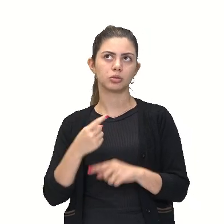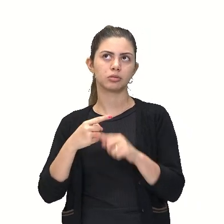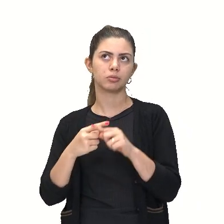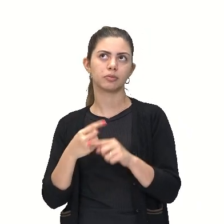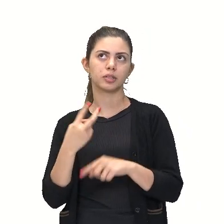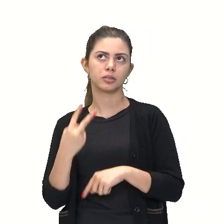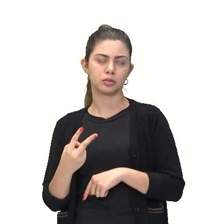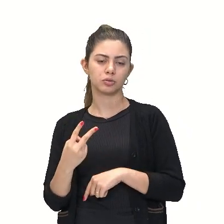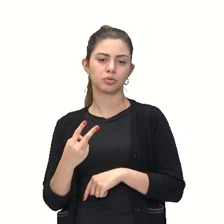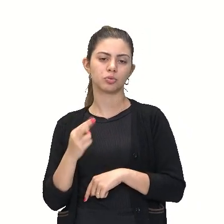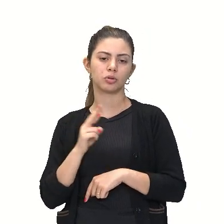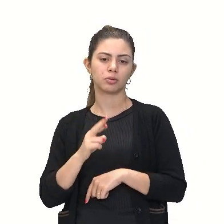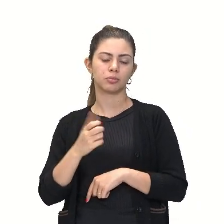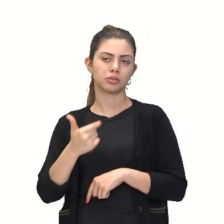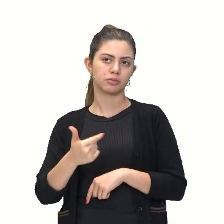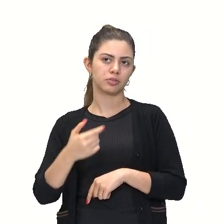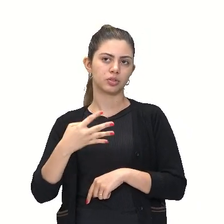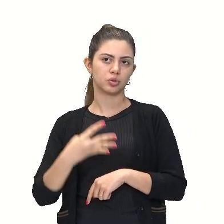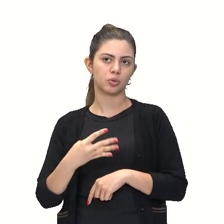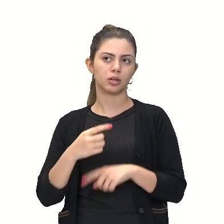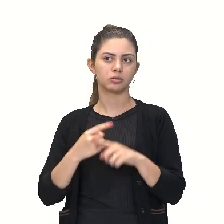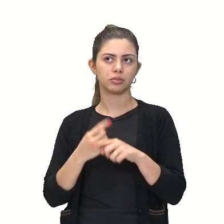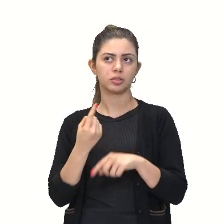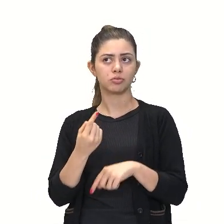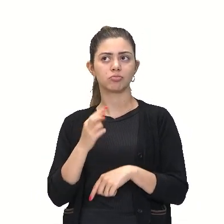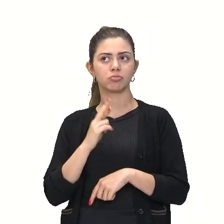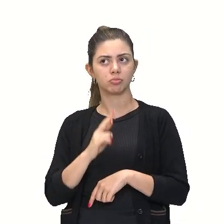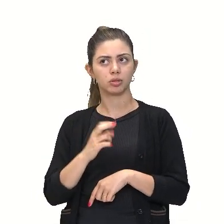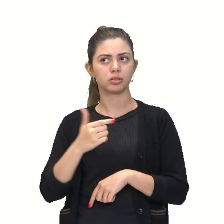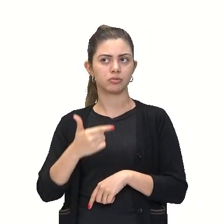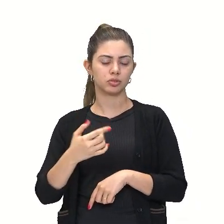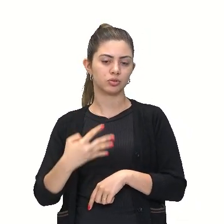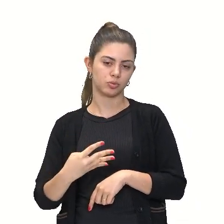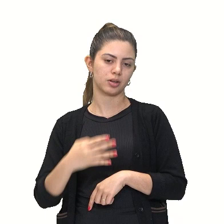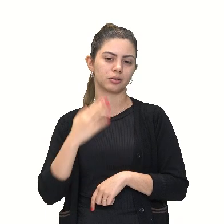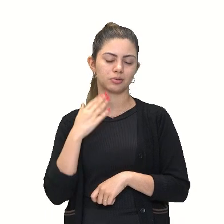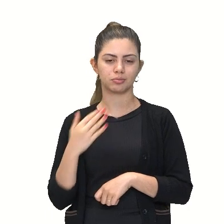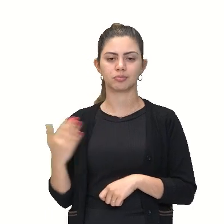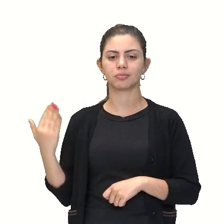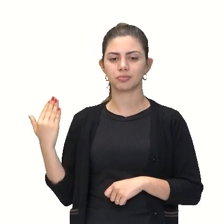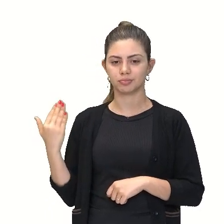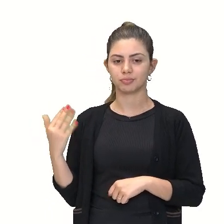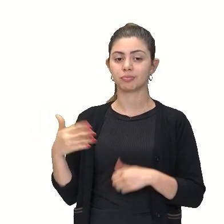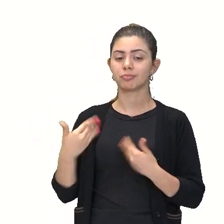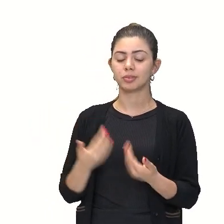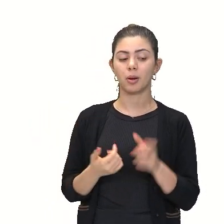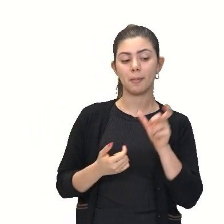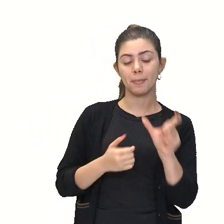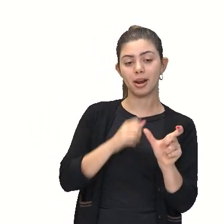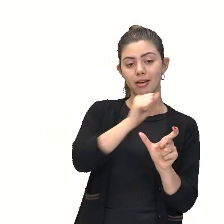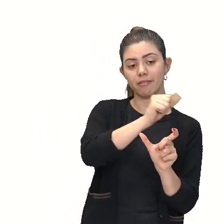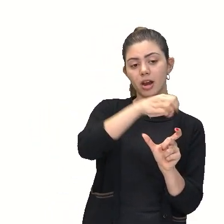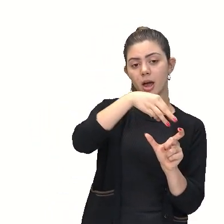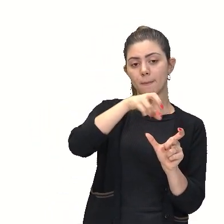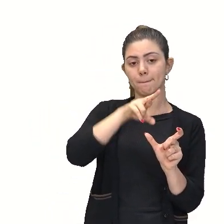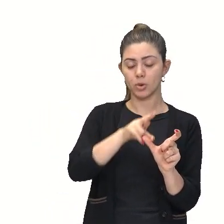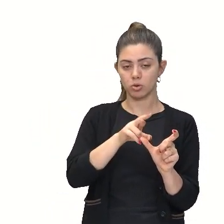vezes dois dá vinte e quatro, vezes um dá vinte e quatro. Então, olha lá. Com a palavra amor,